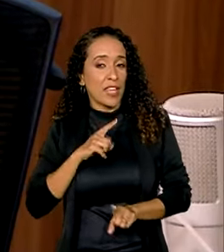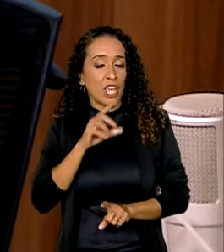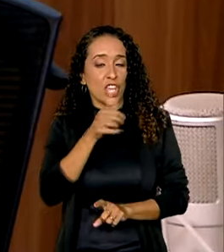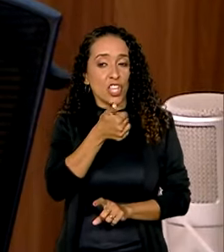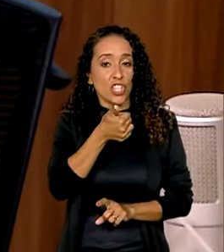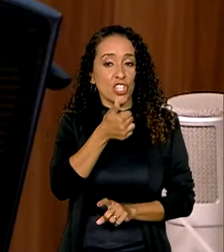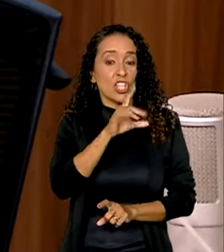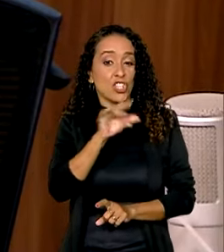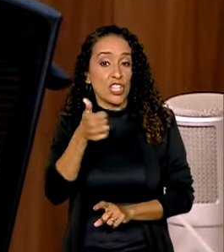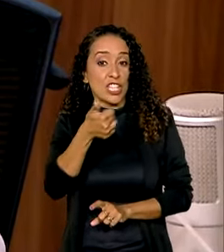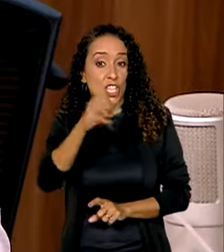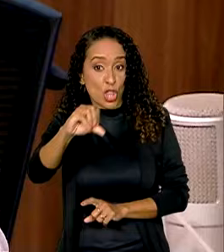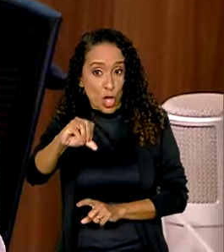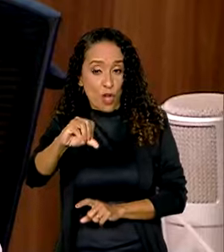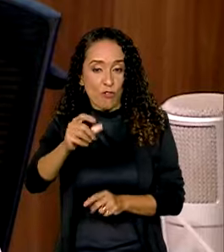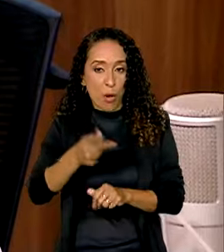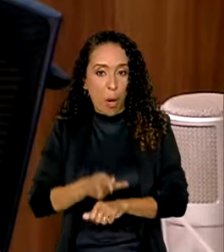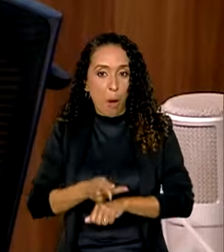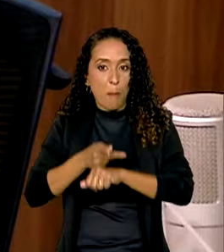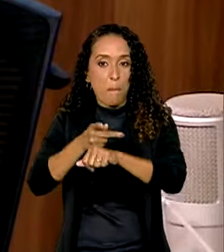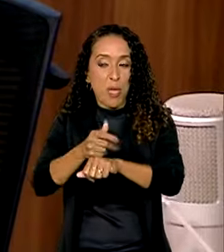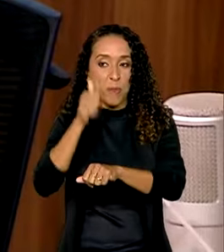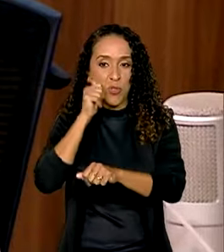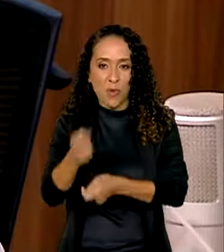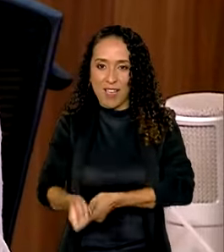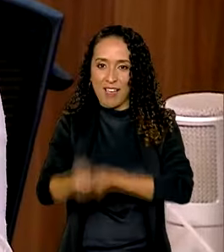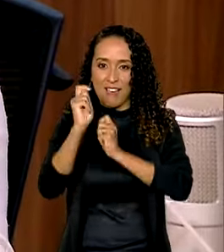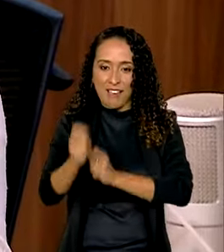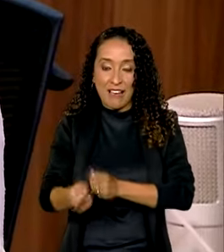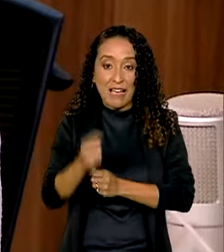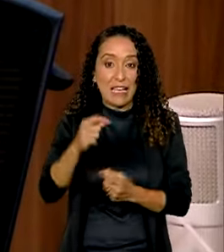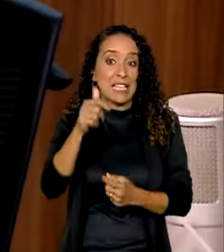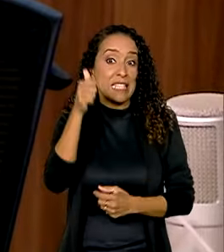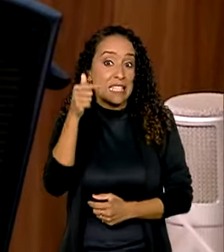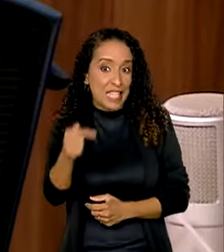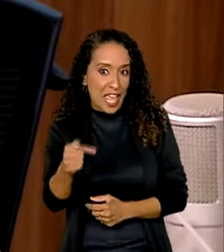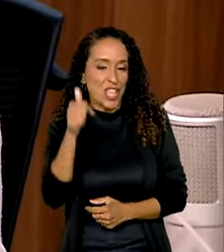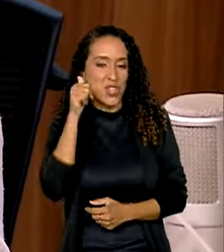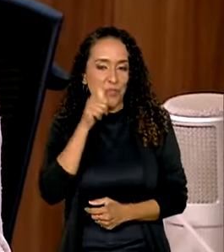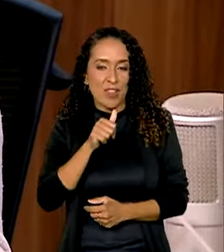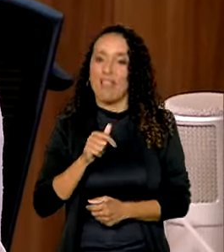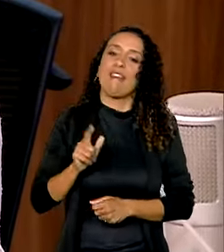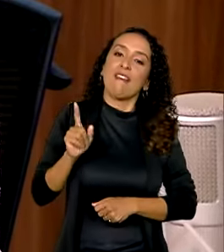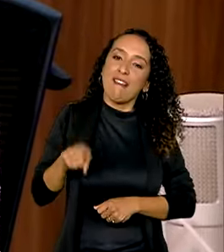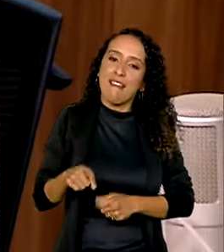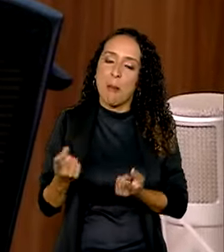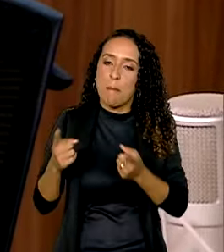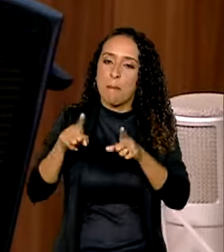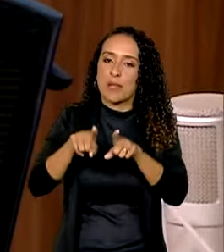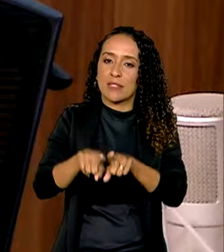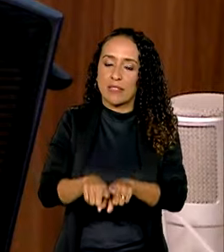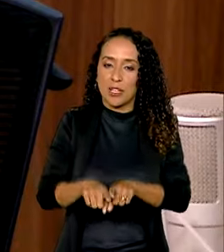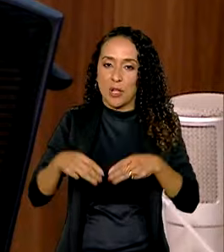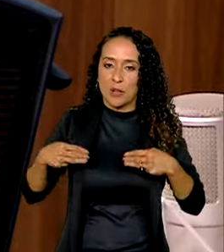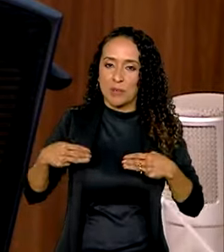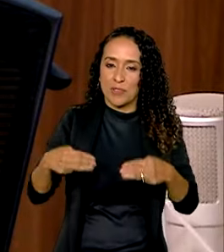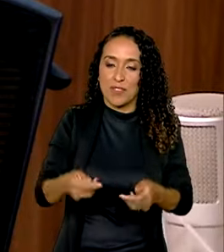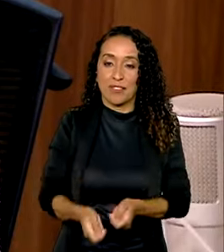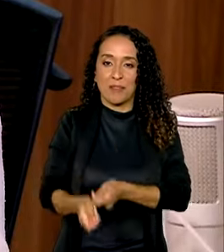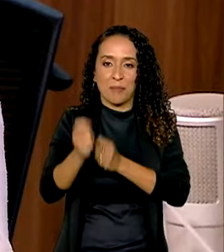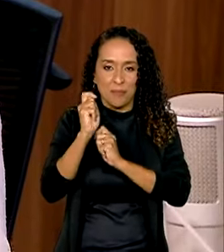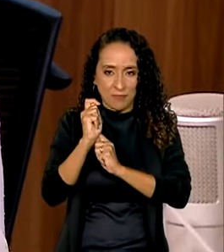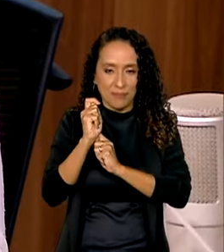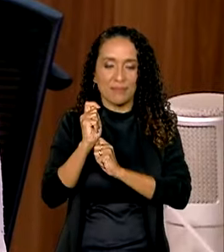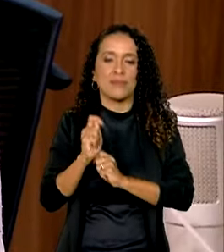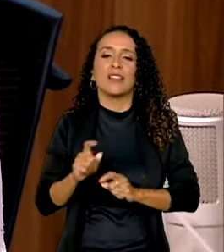19 o prêmio das pescadoras, né? Para as sete pescadoras, que é feita em parceria com o Ministério da Pesca.